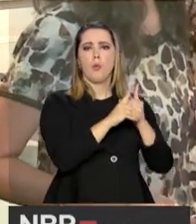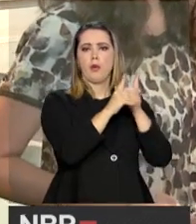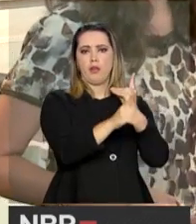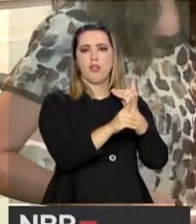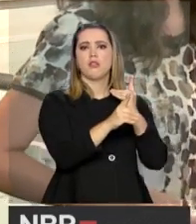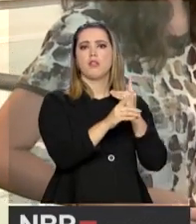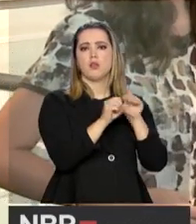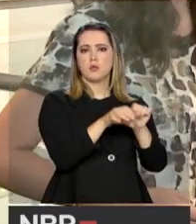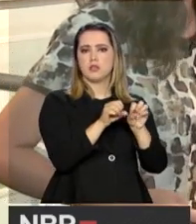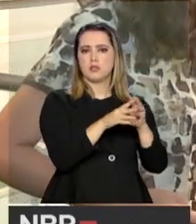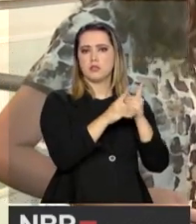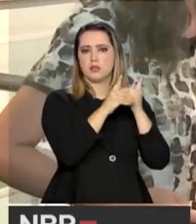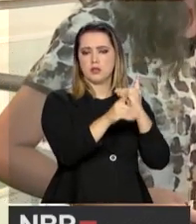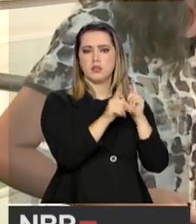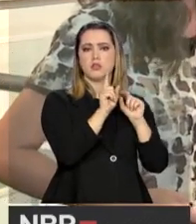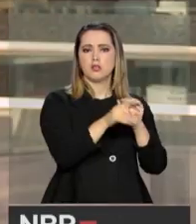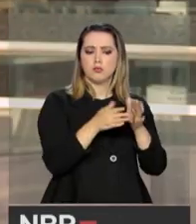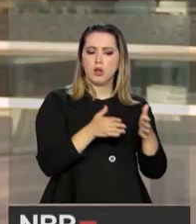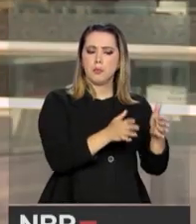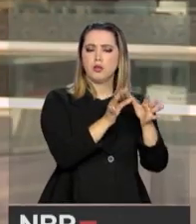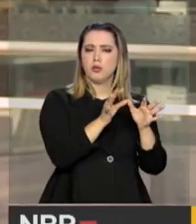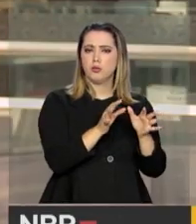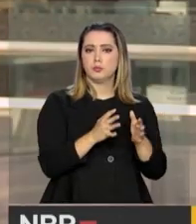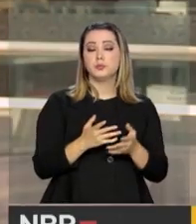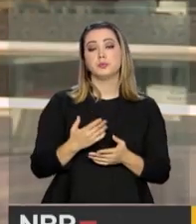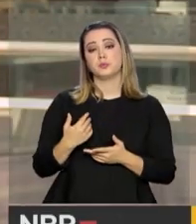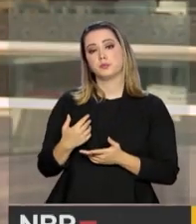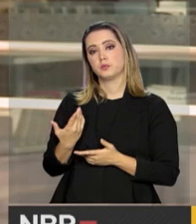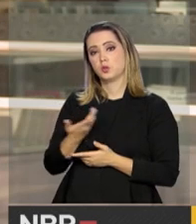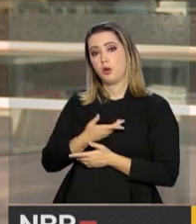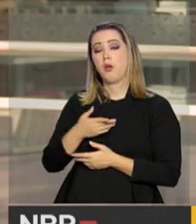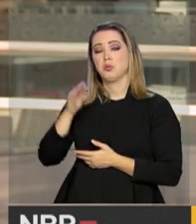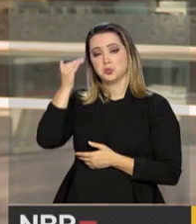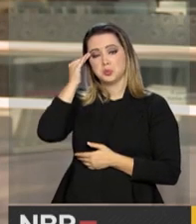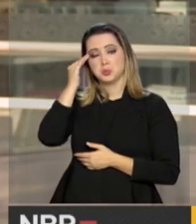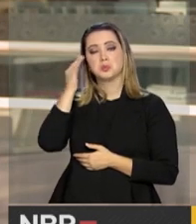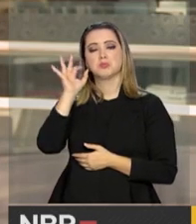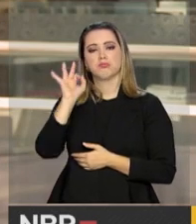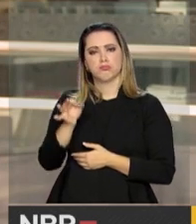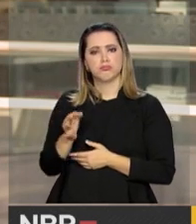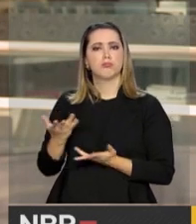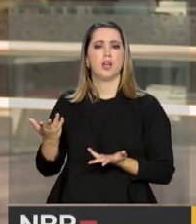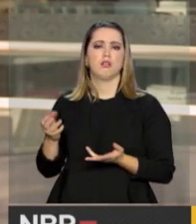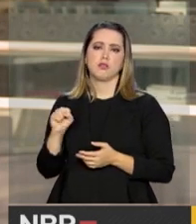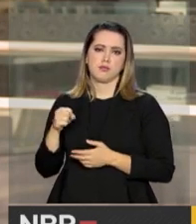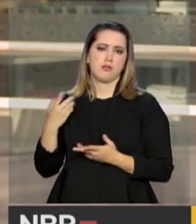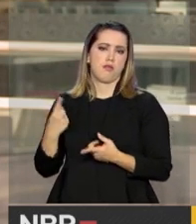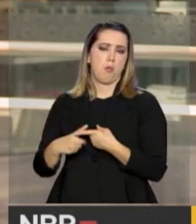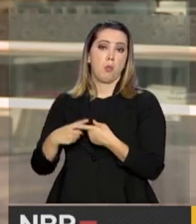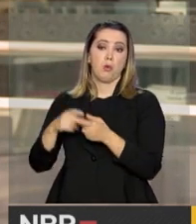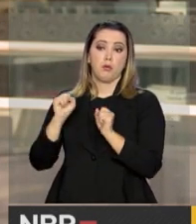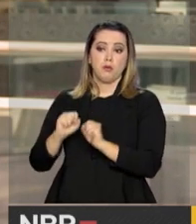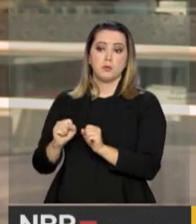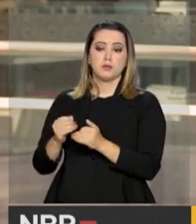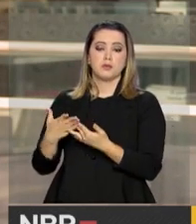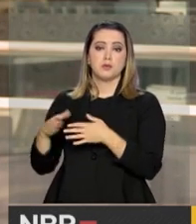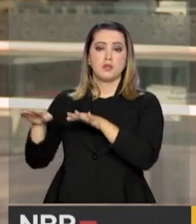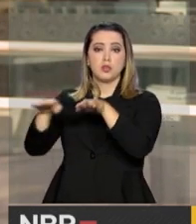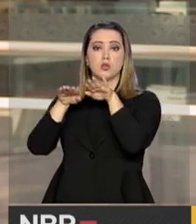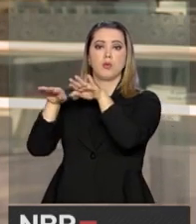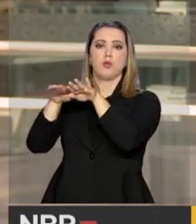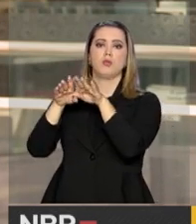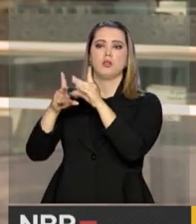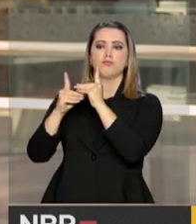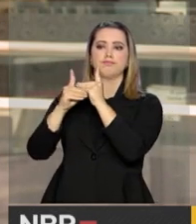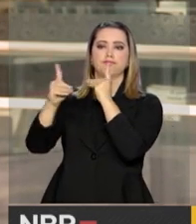caminhos para atingir essa meta, esse alvo? Nós entendemos que sim, em função da possibilidade da democratização